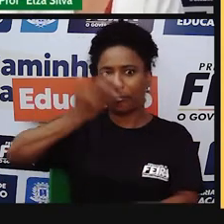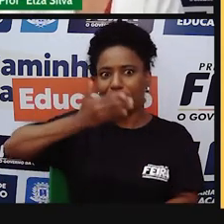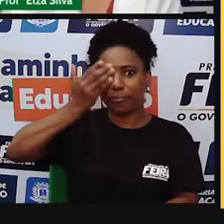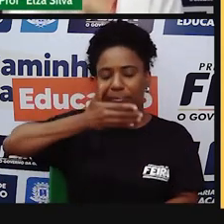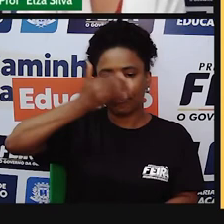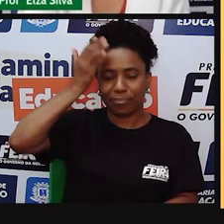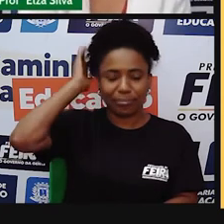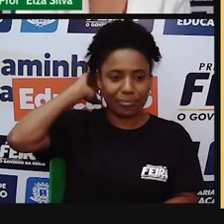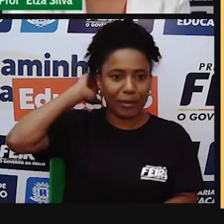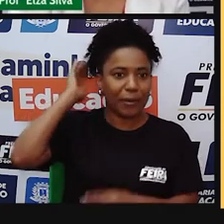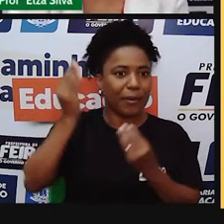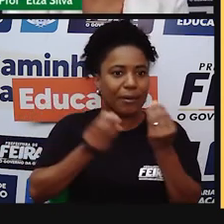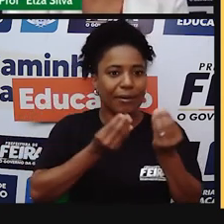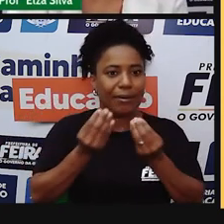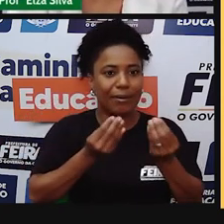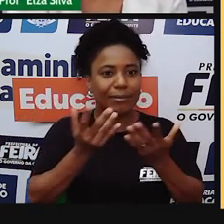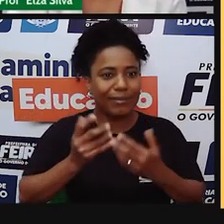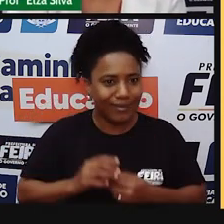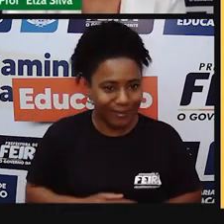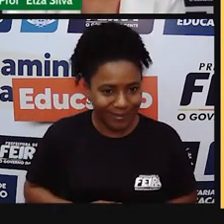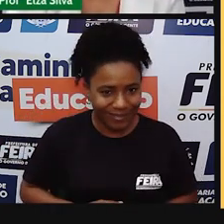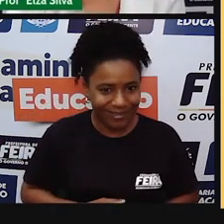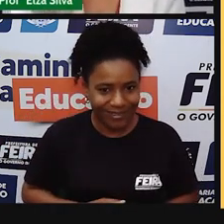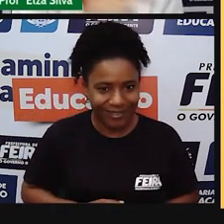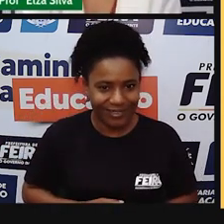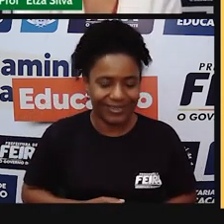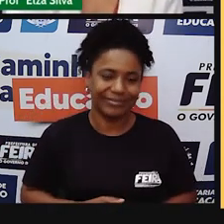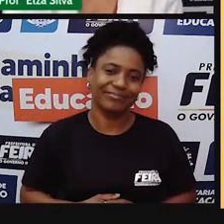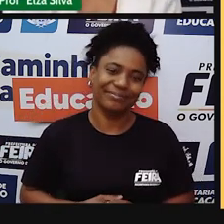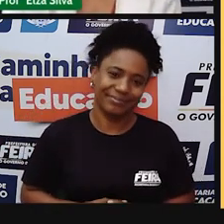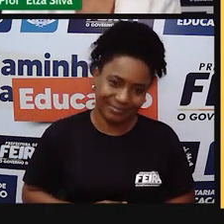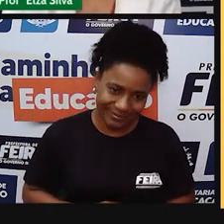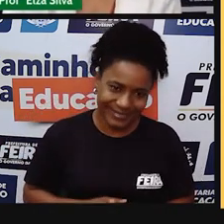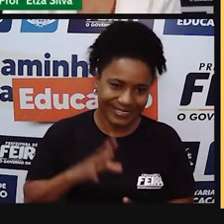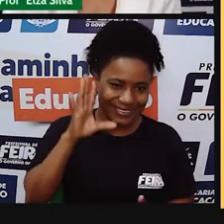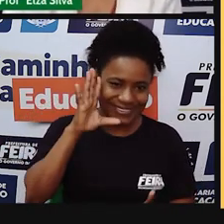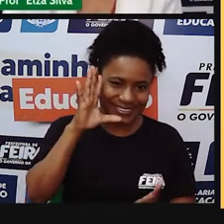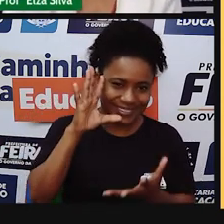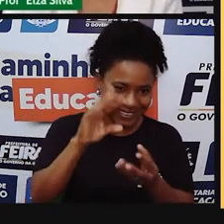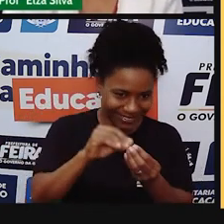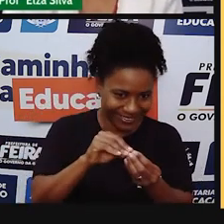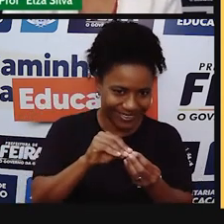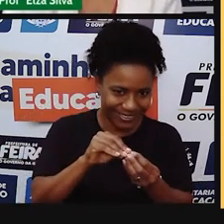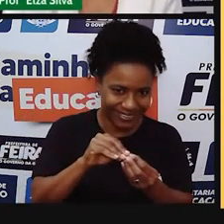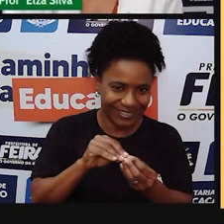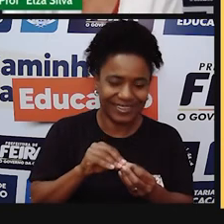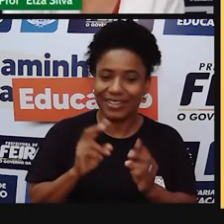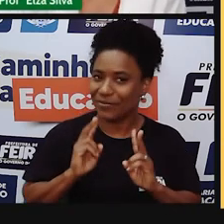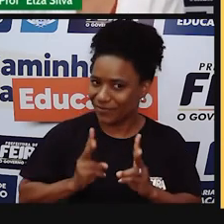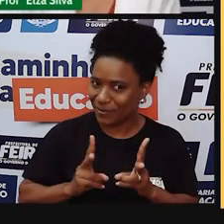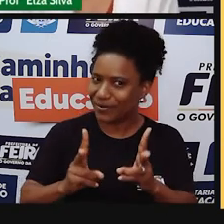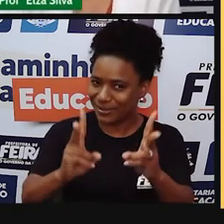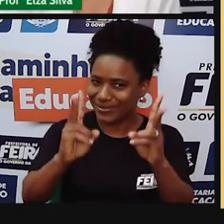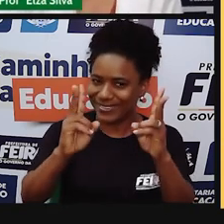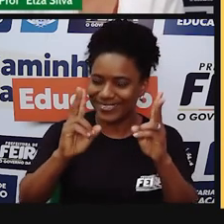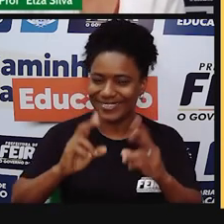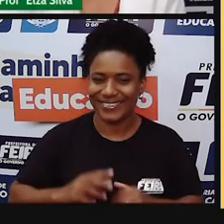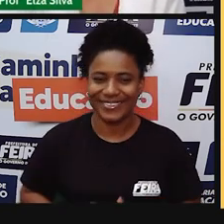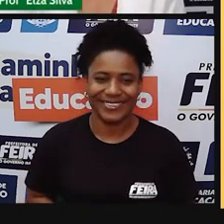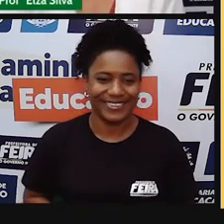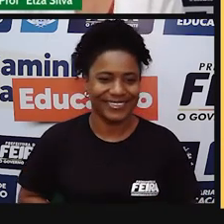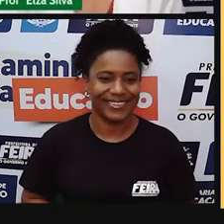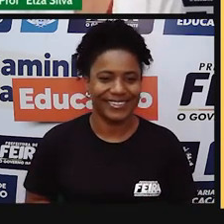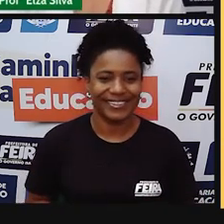avós, que são os bisavós do Bob. Ok? Irão estranho? Vocês entenderam? Então, vamos lá.